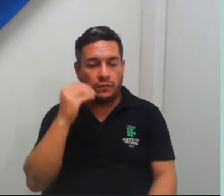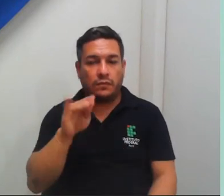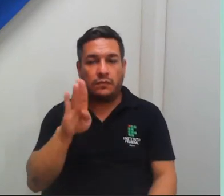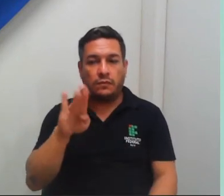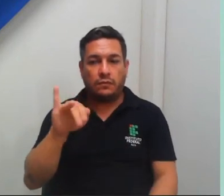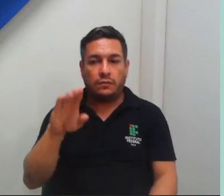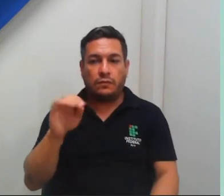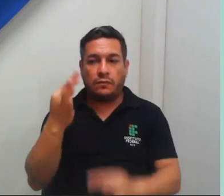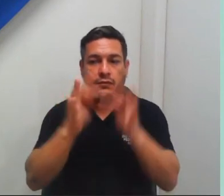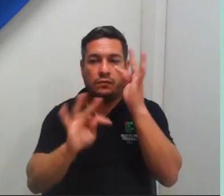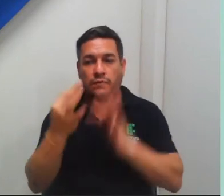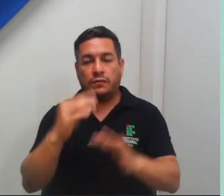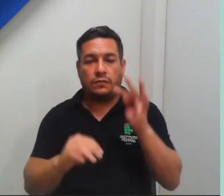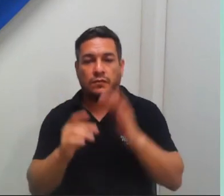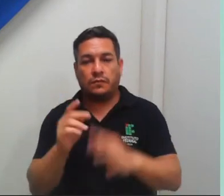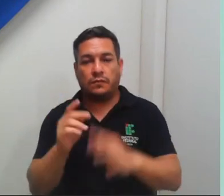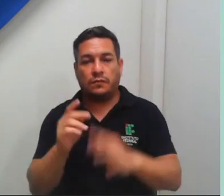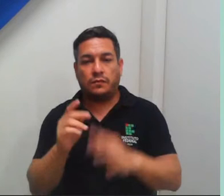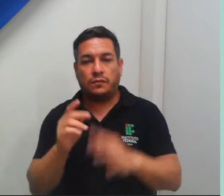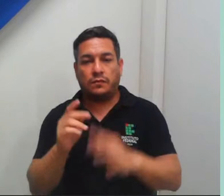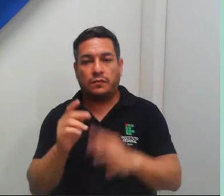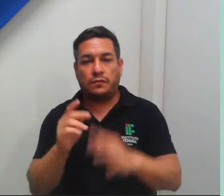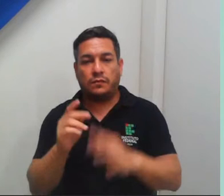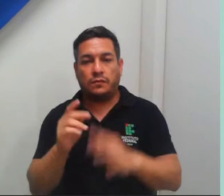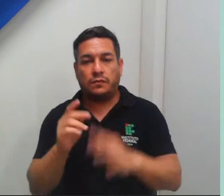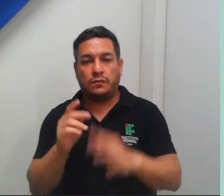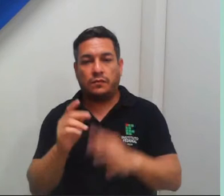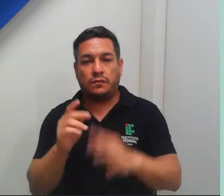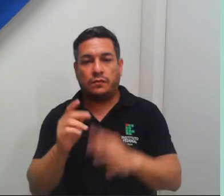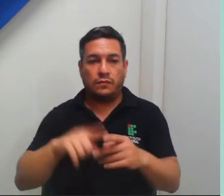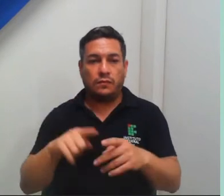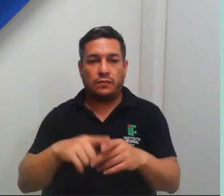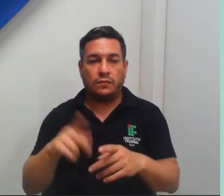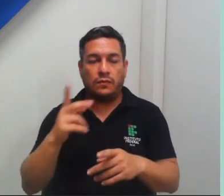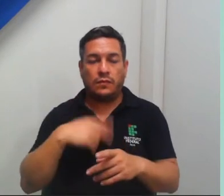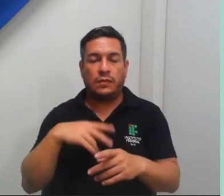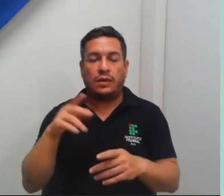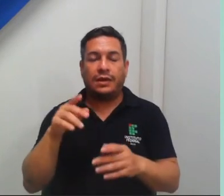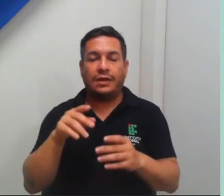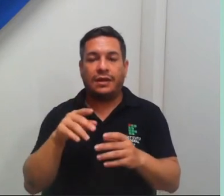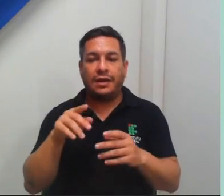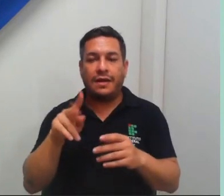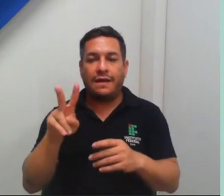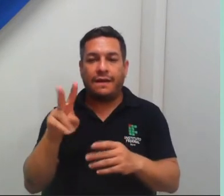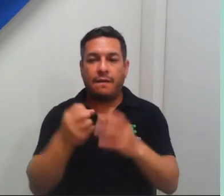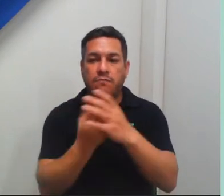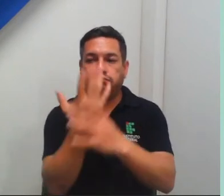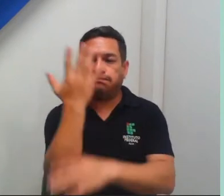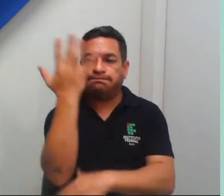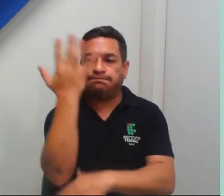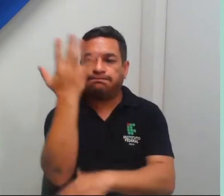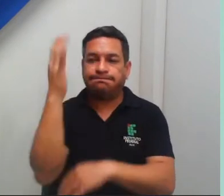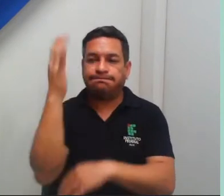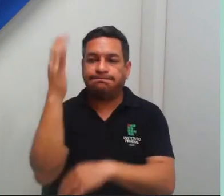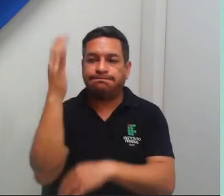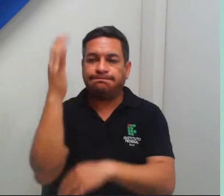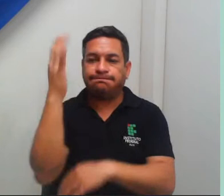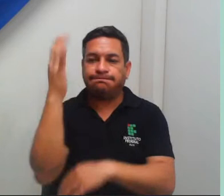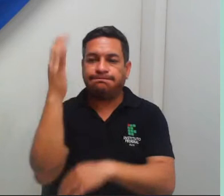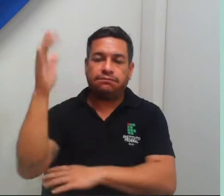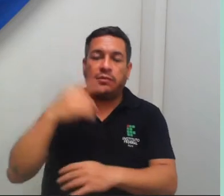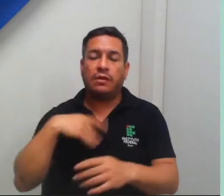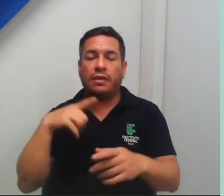com ênfase em biologia molecular e cultura de tecidos vegetais, atuando principalmente em temas como